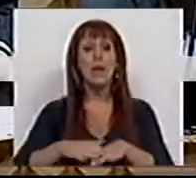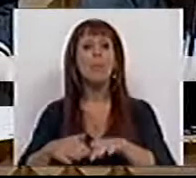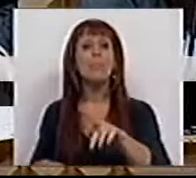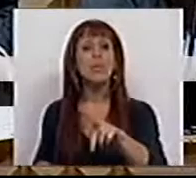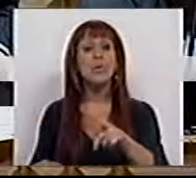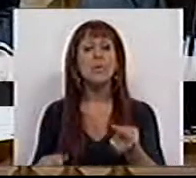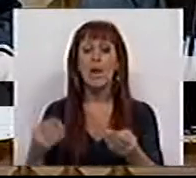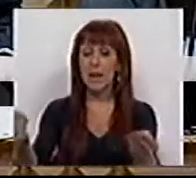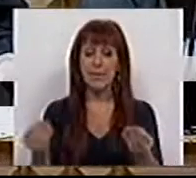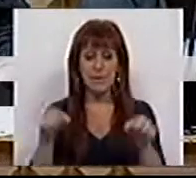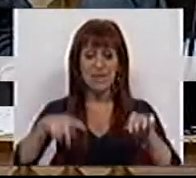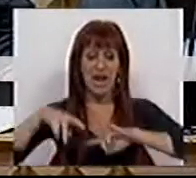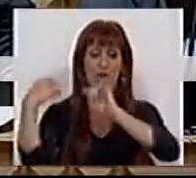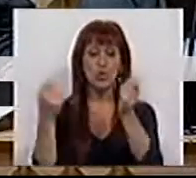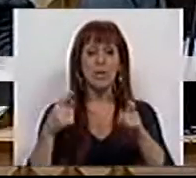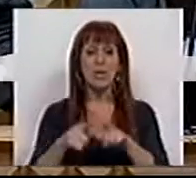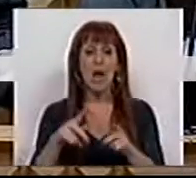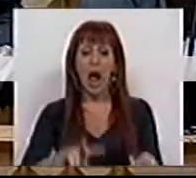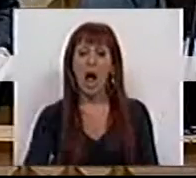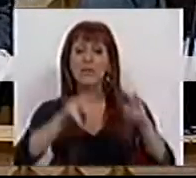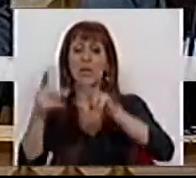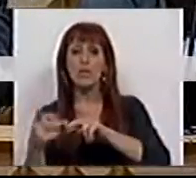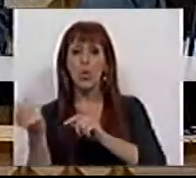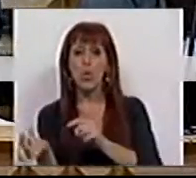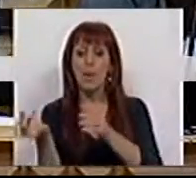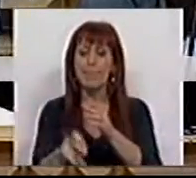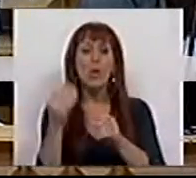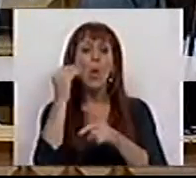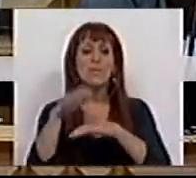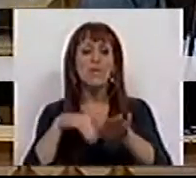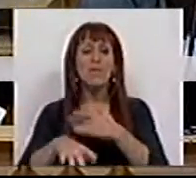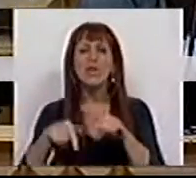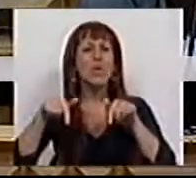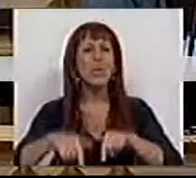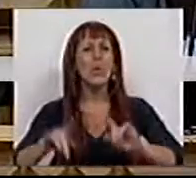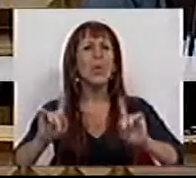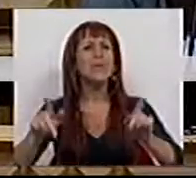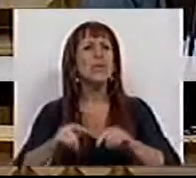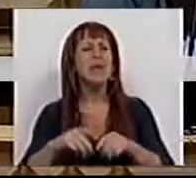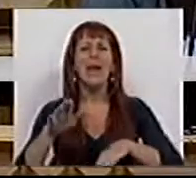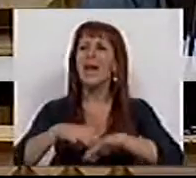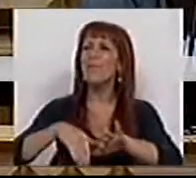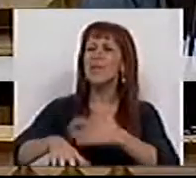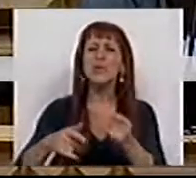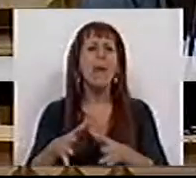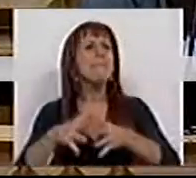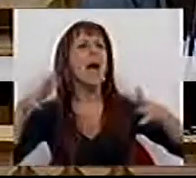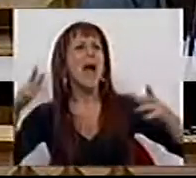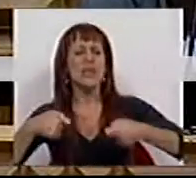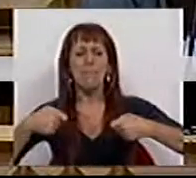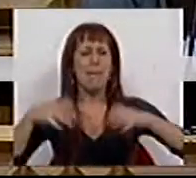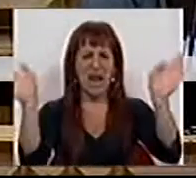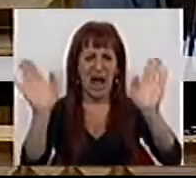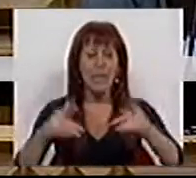isso mesmo trazemos à discussão uma alteração de procedimentos. Não estamos aqui a produzir maiores